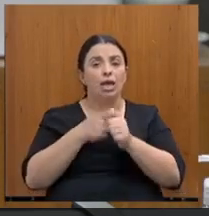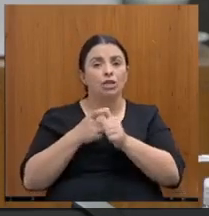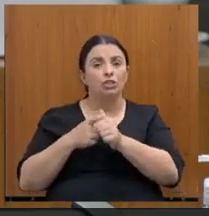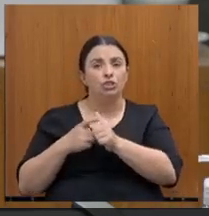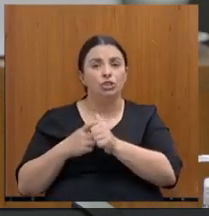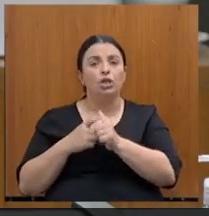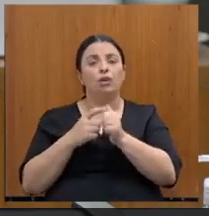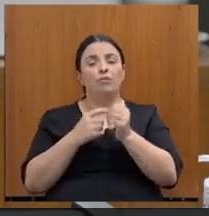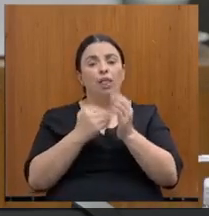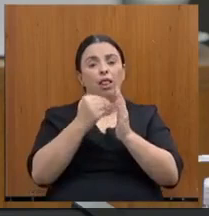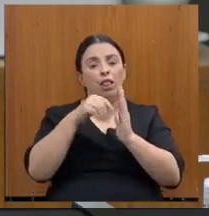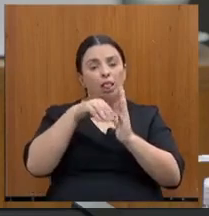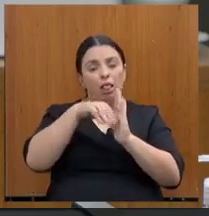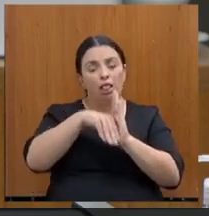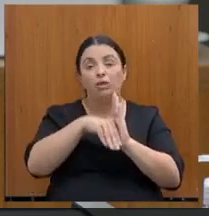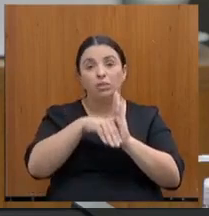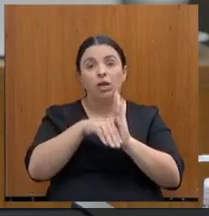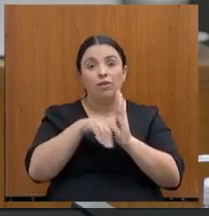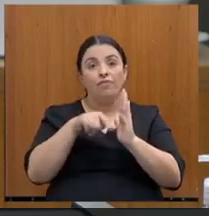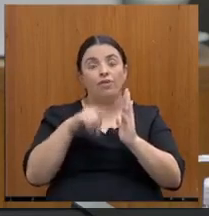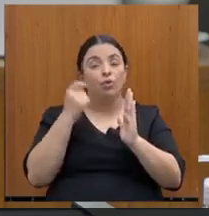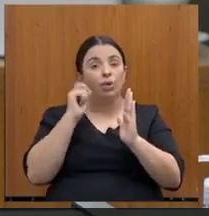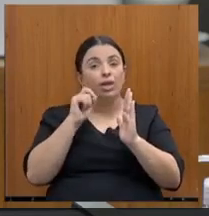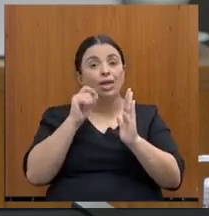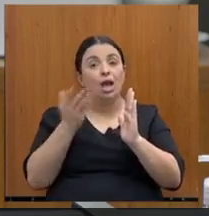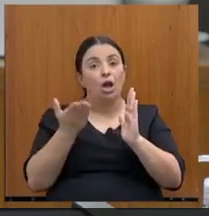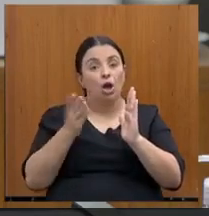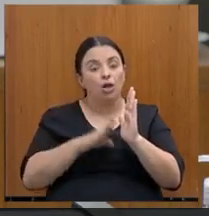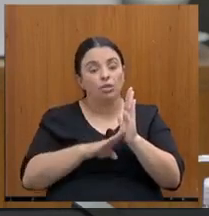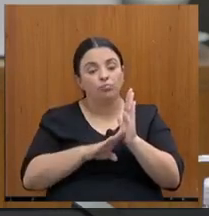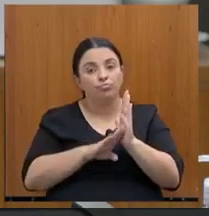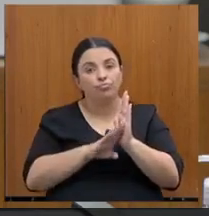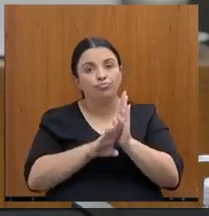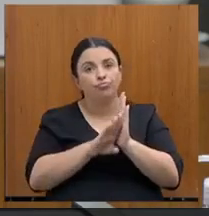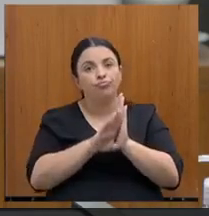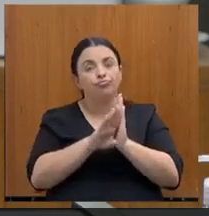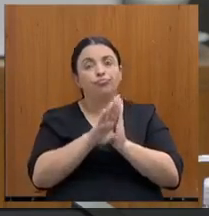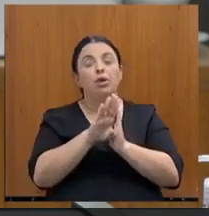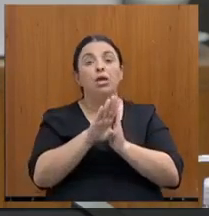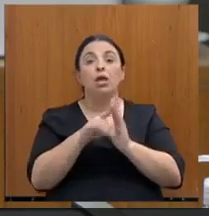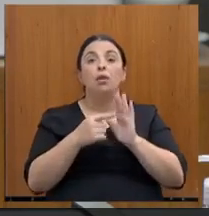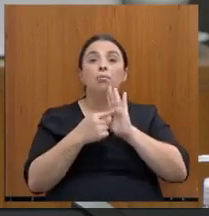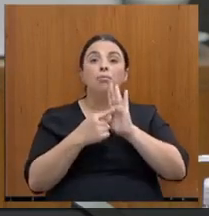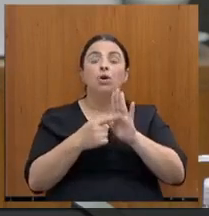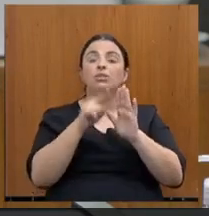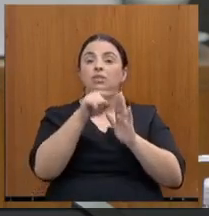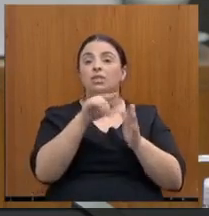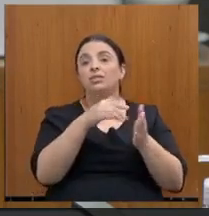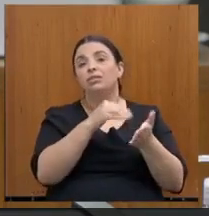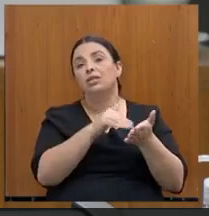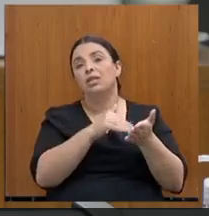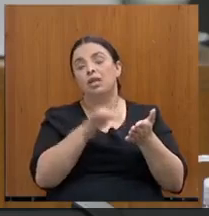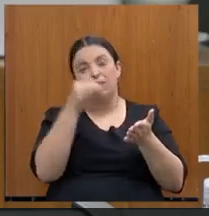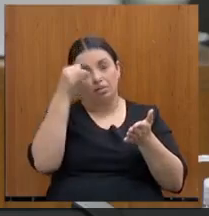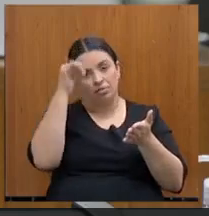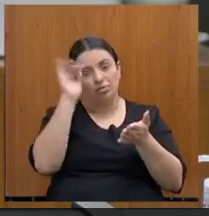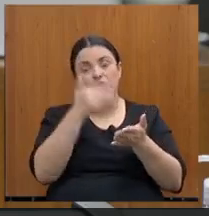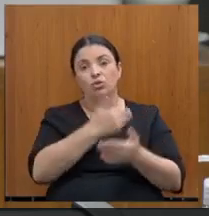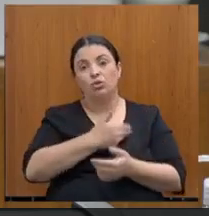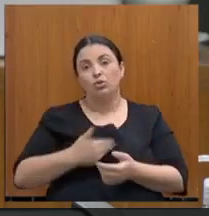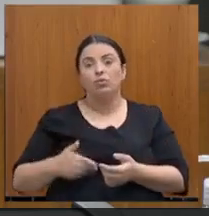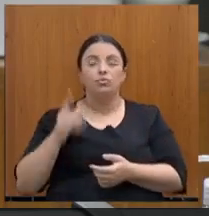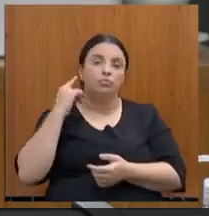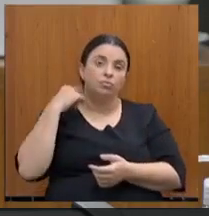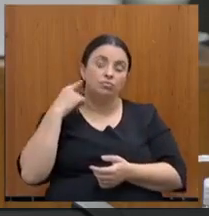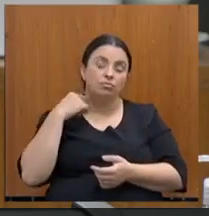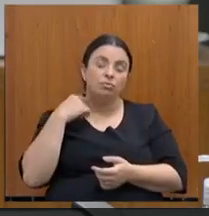gestão é algo muito importante, porque mostra a responsabilidade com que a Secretaria da Fazenda e o Governo de Minas vêm tratando